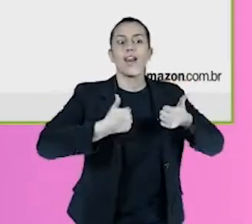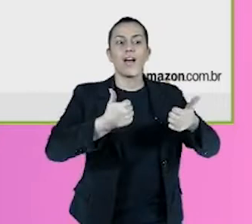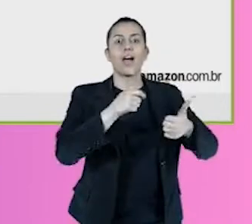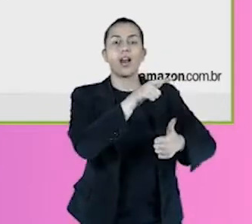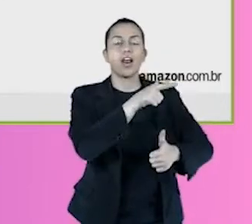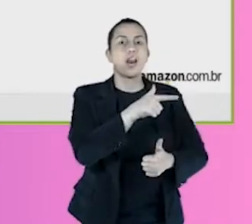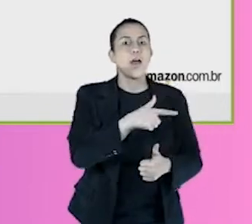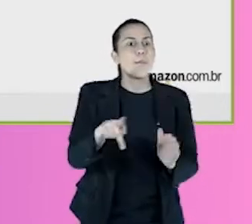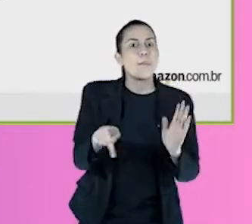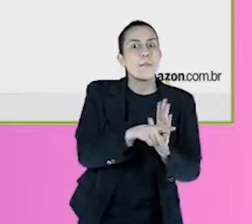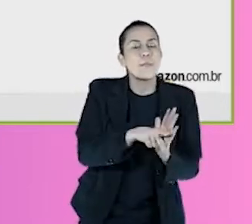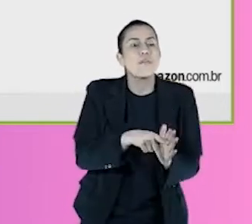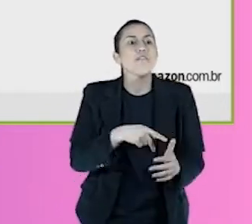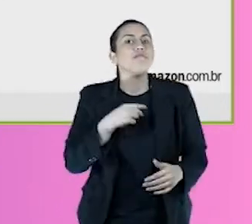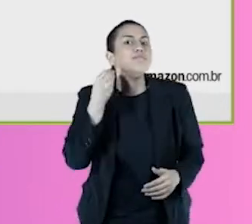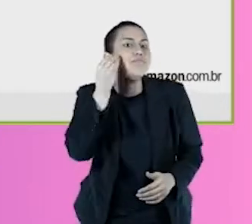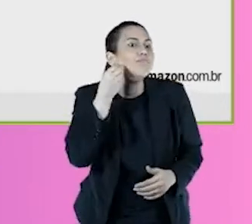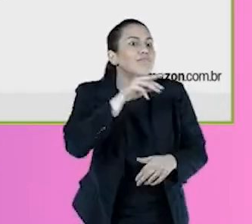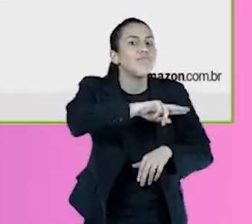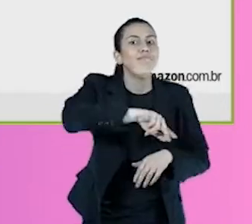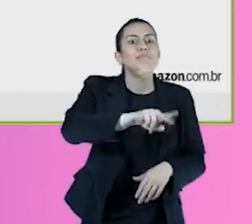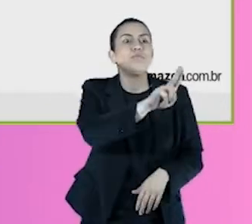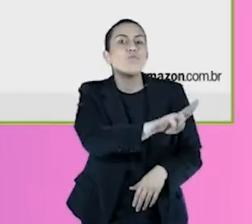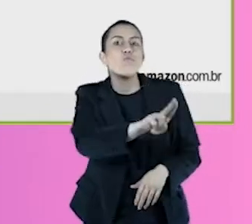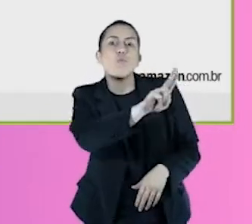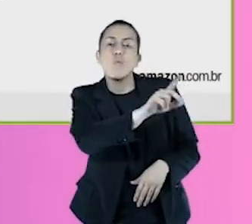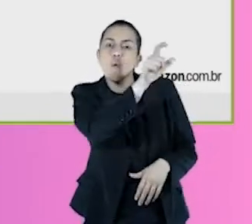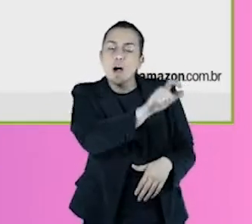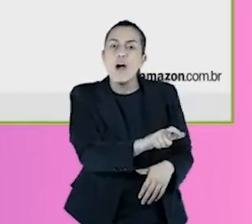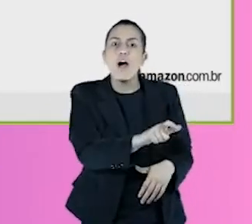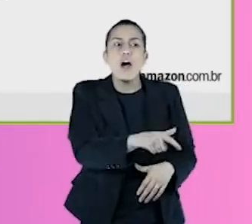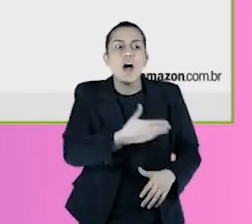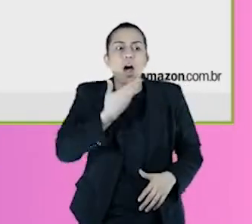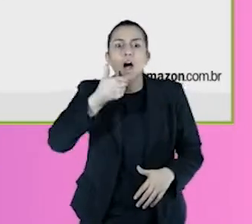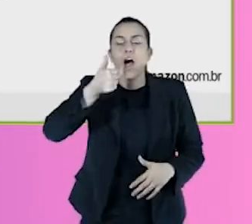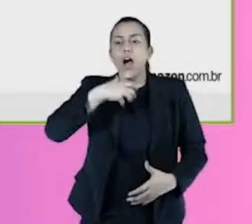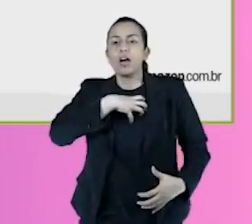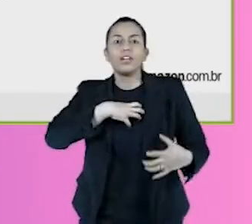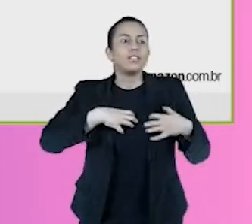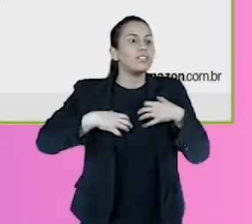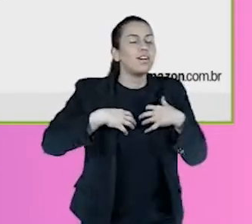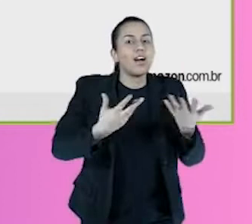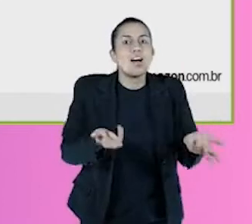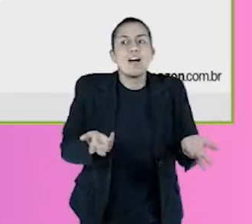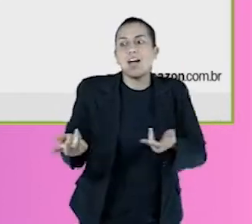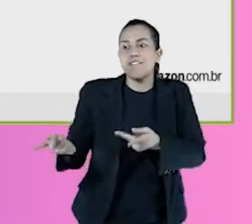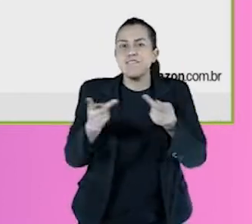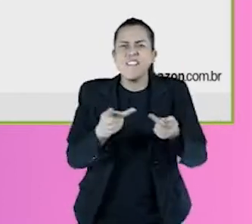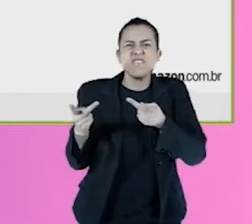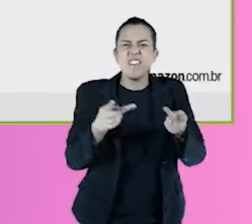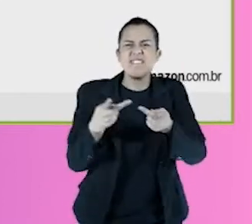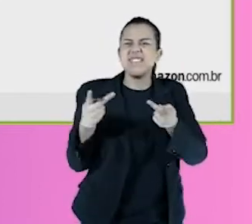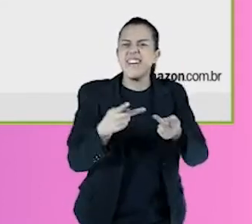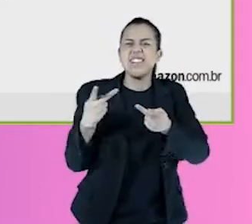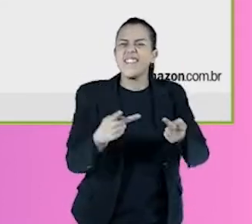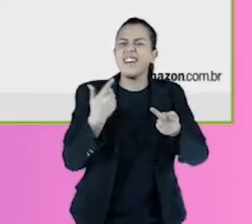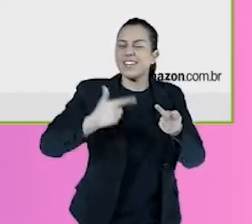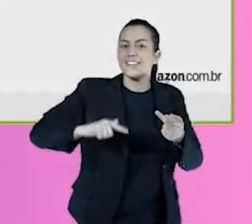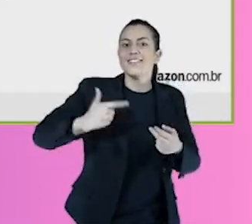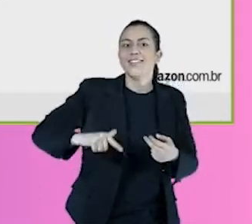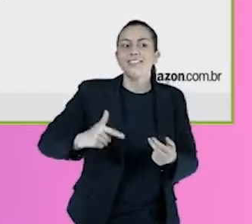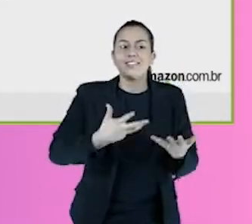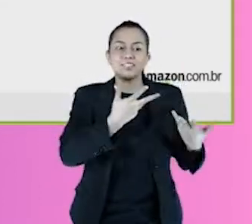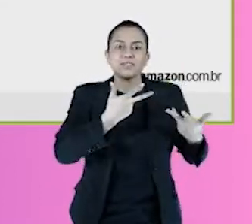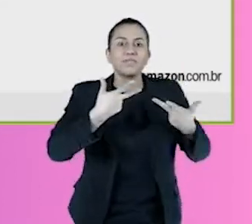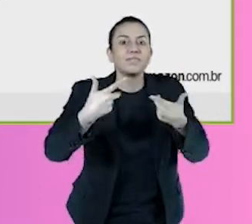cliente vai encontrar o que ele quer, o que ele busca, o que, melhorando a experiência do cliente, eu trago mais visitas, então, eu trago recorrência, o que atrai